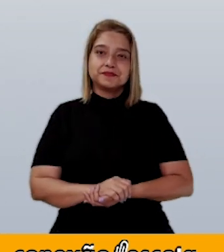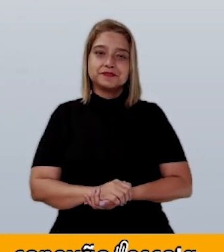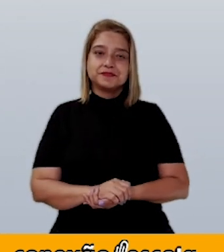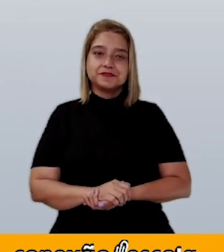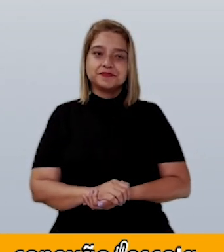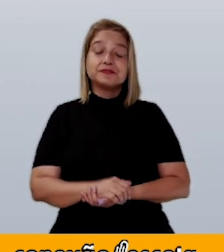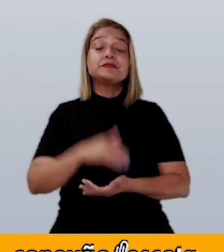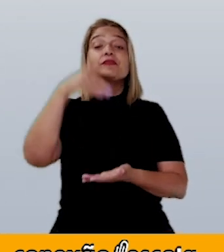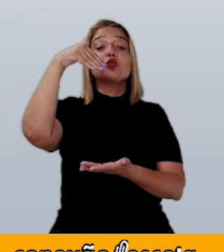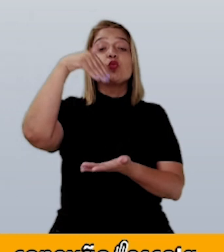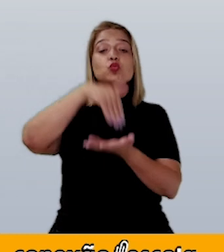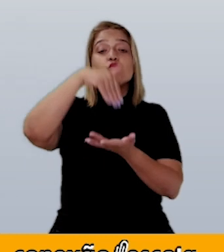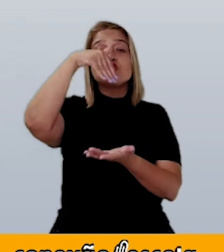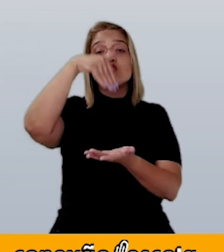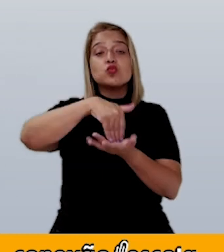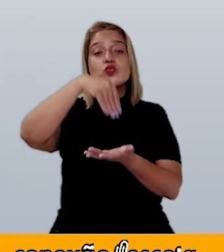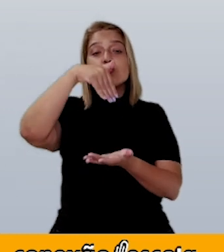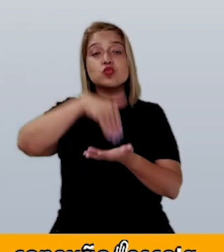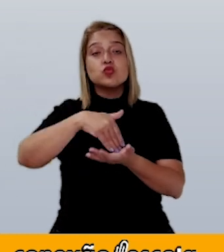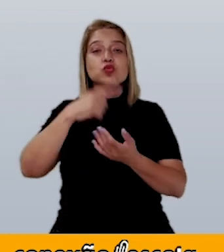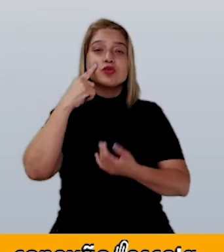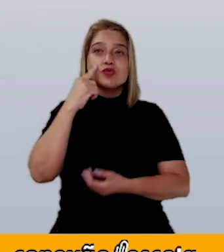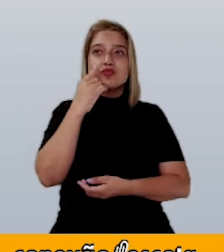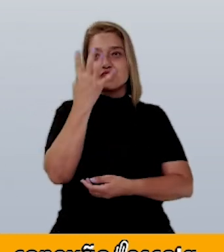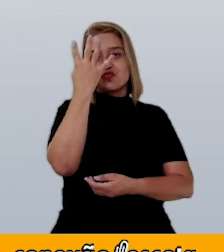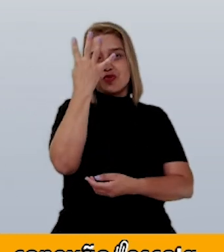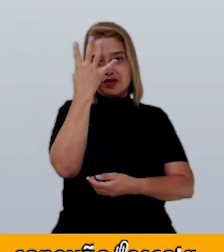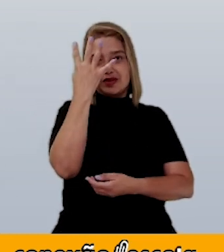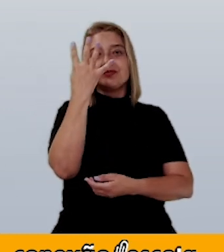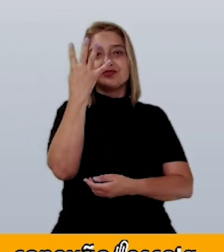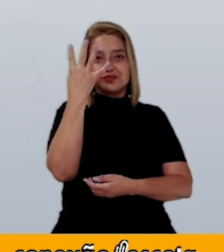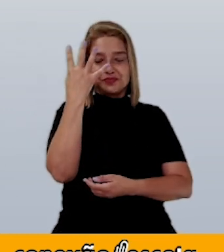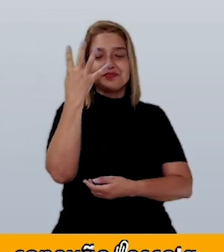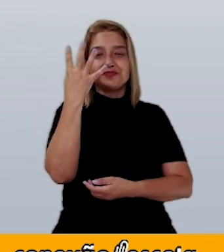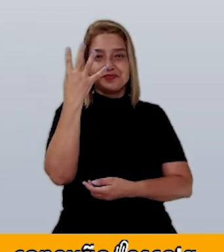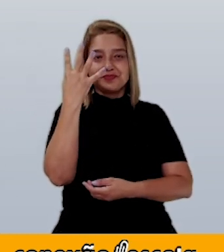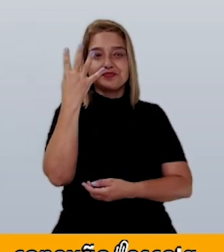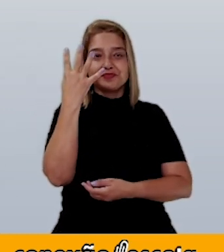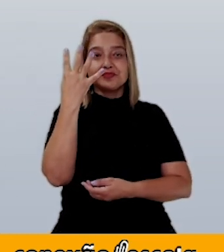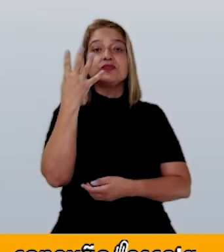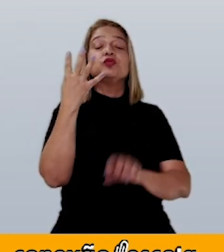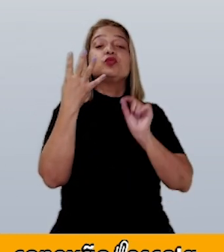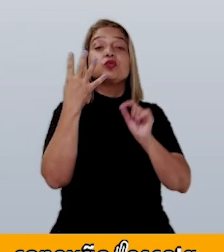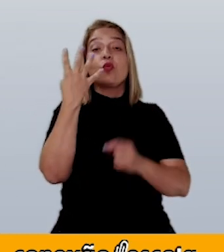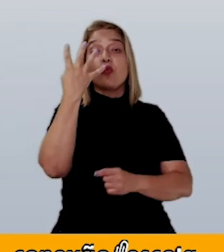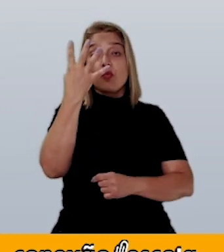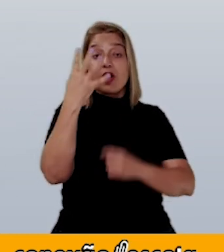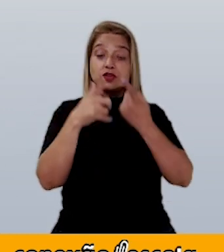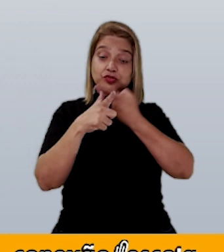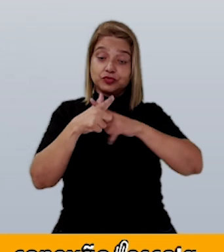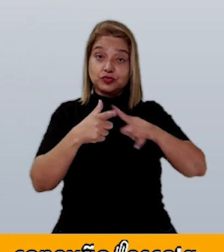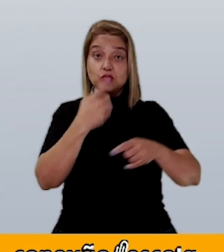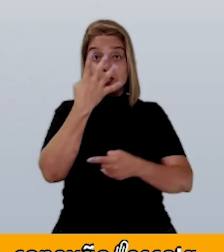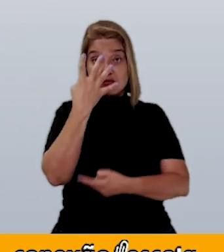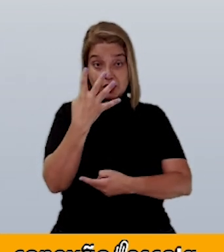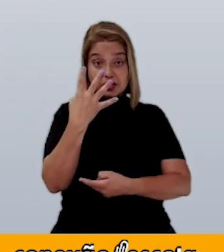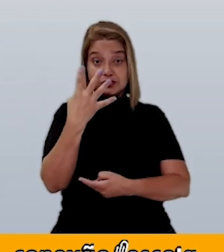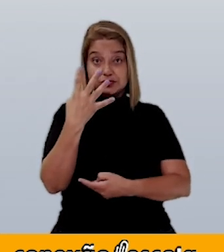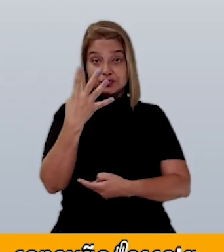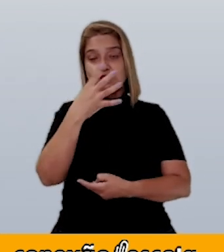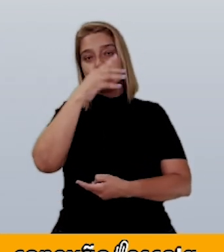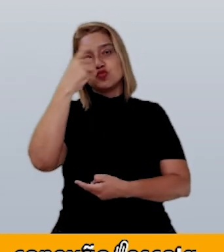E o último, que está acima, são quatro quadrinhos. Quatro dividido por quatro